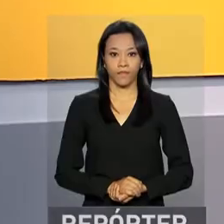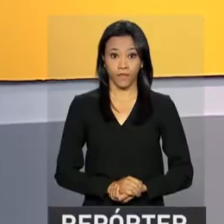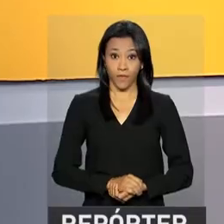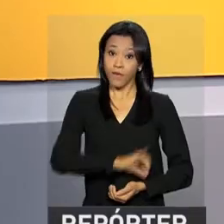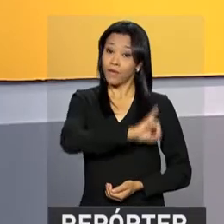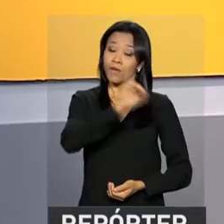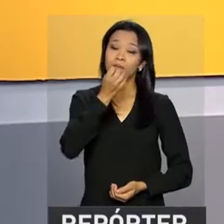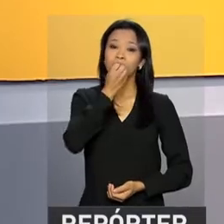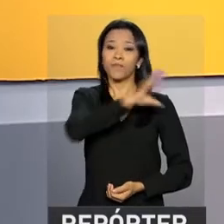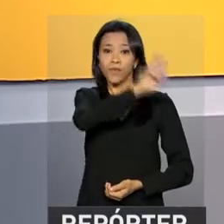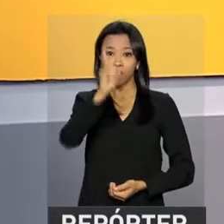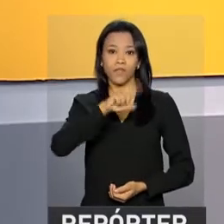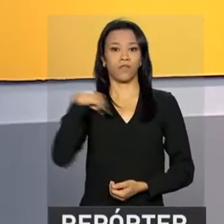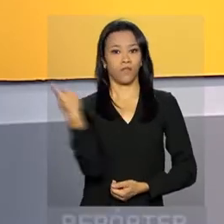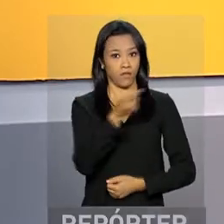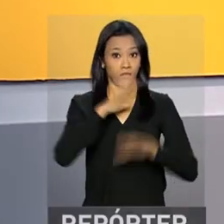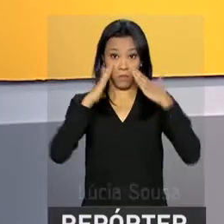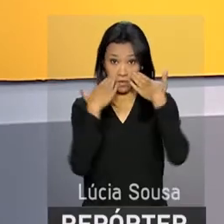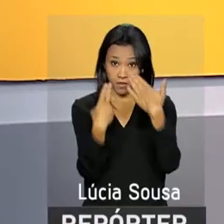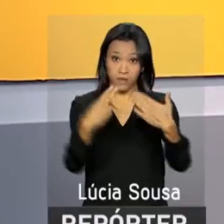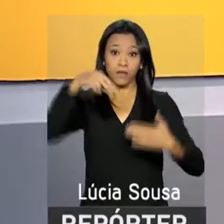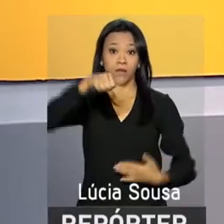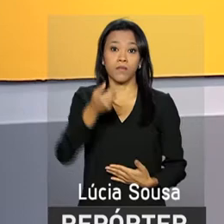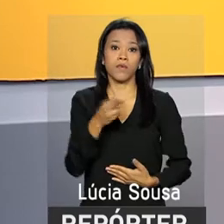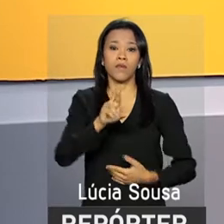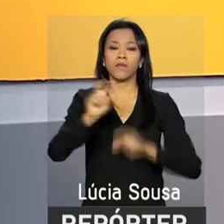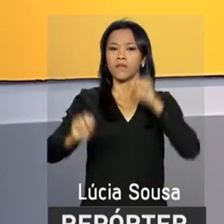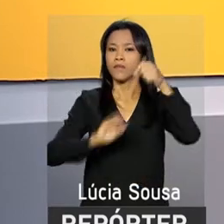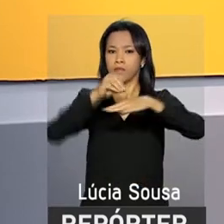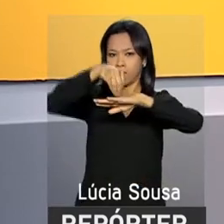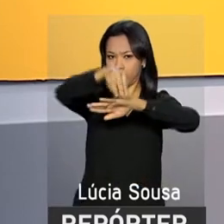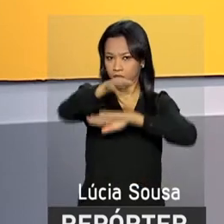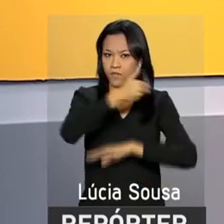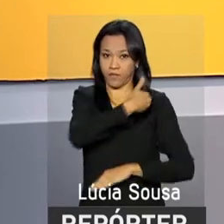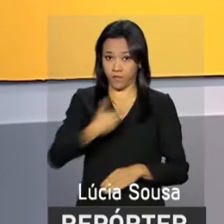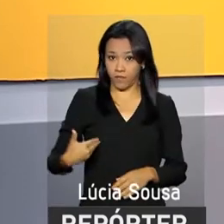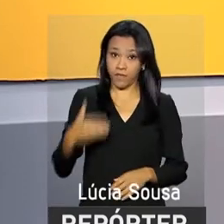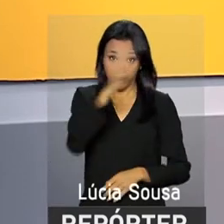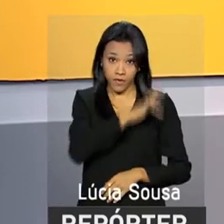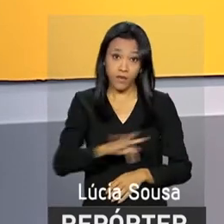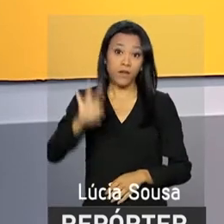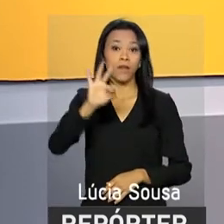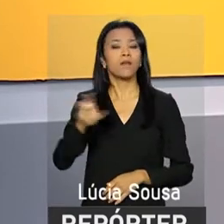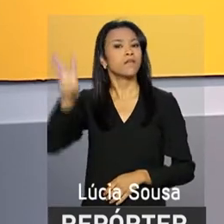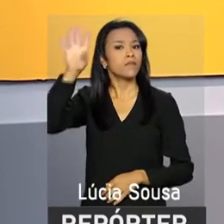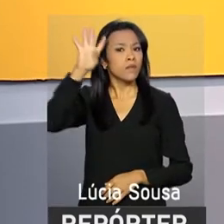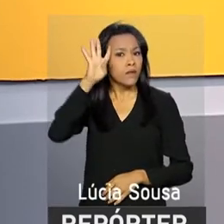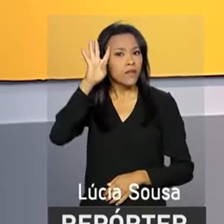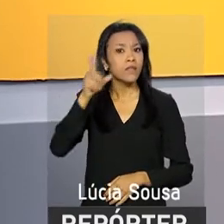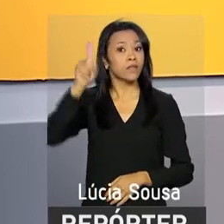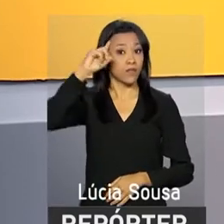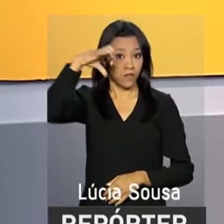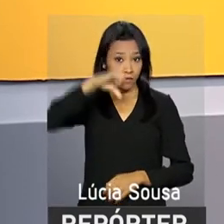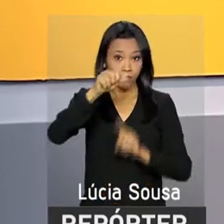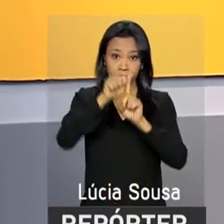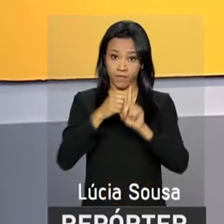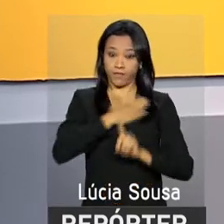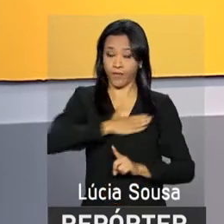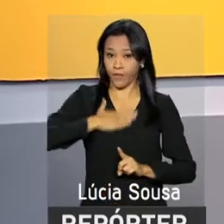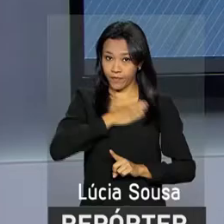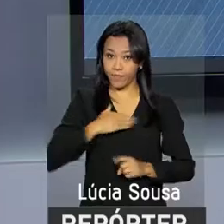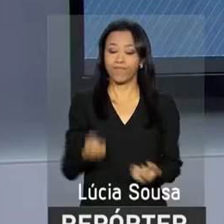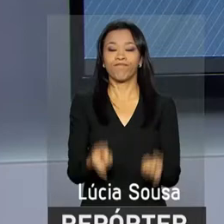Olá, bom dia. Estamos no ar com o repórter NBR e as notícias do governo federal desta quarta-feira, 9 de